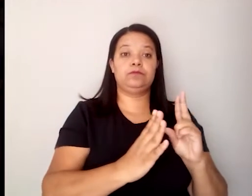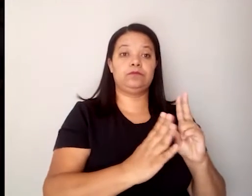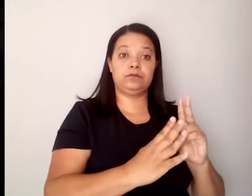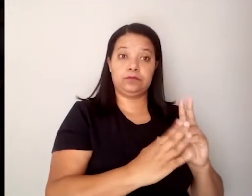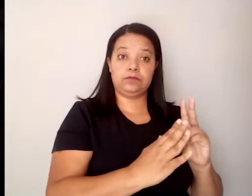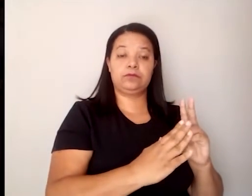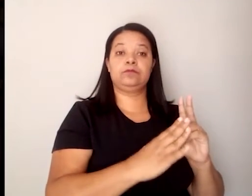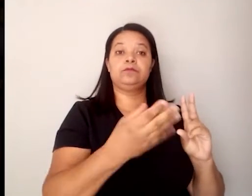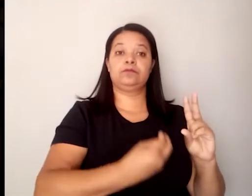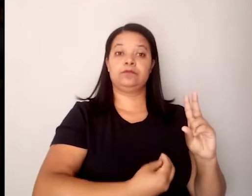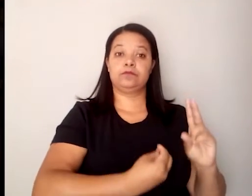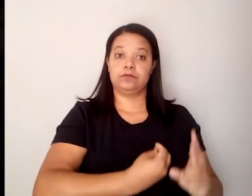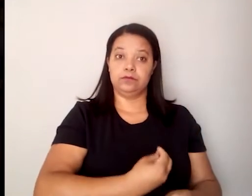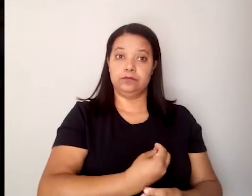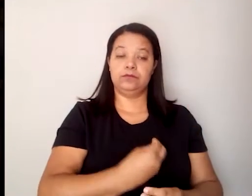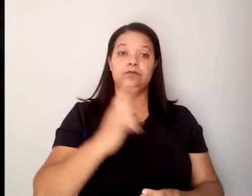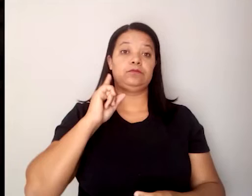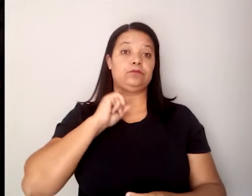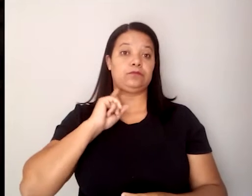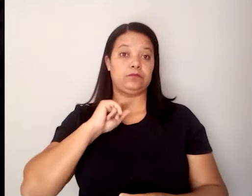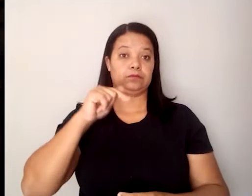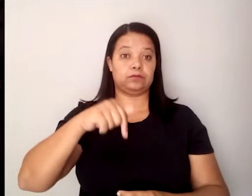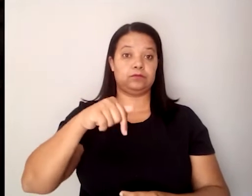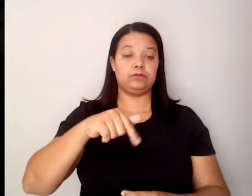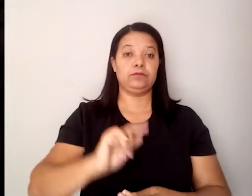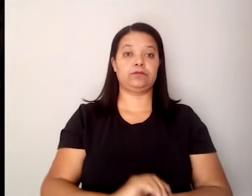sobrevive em Minas Gerais,